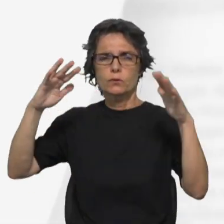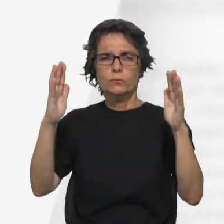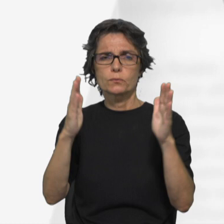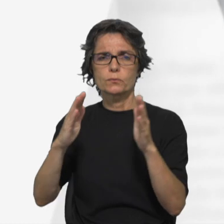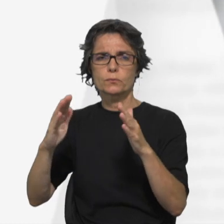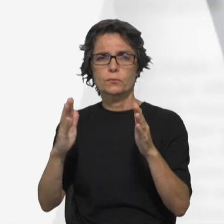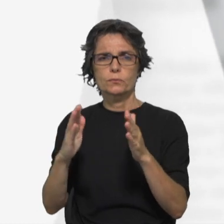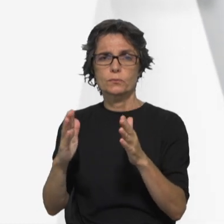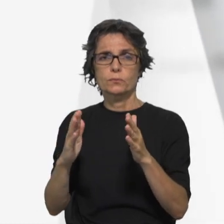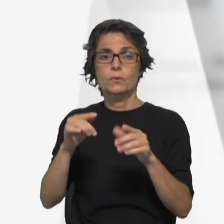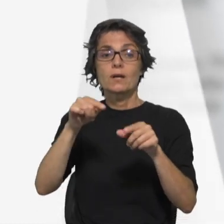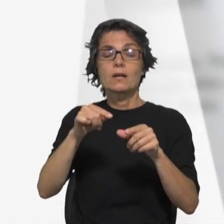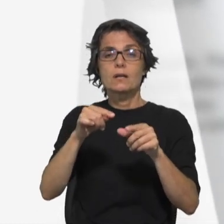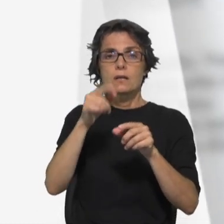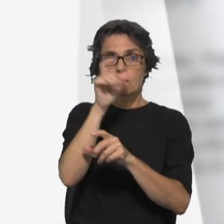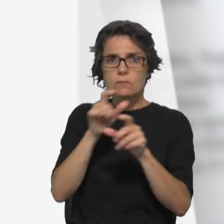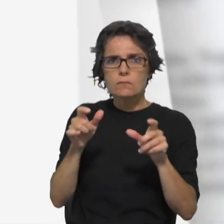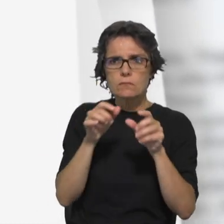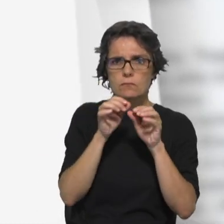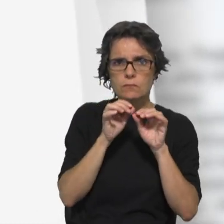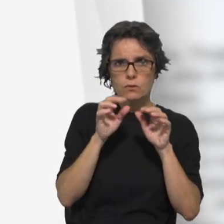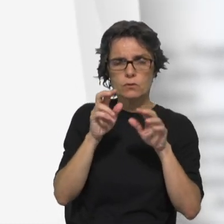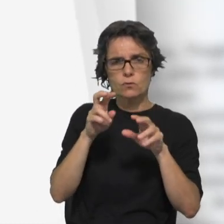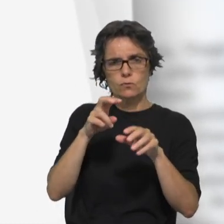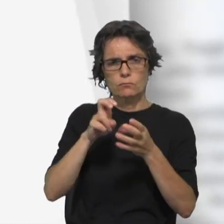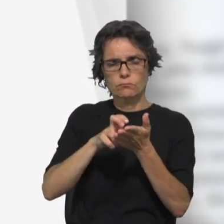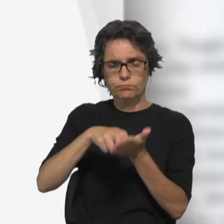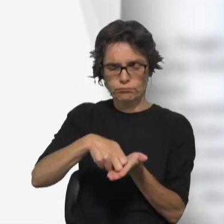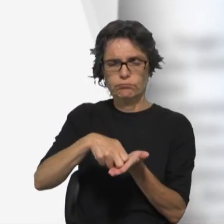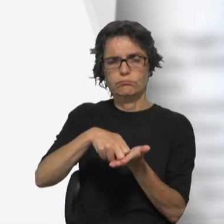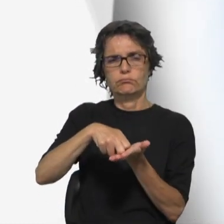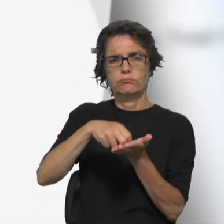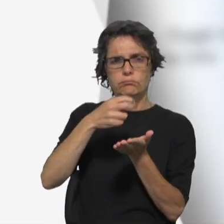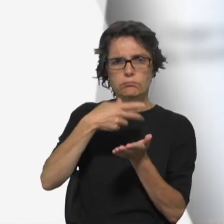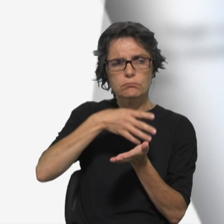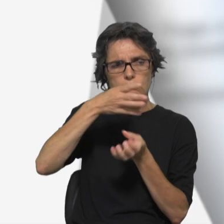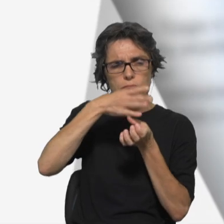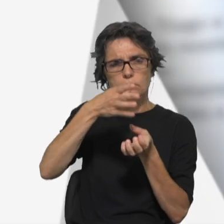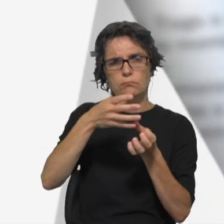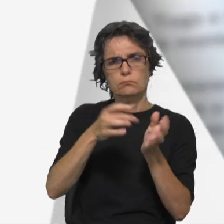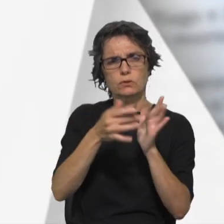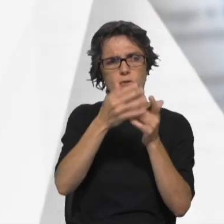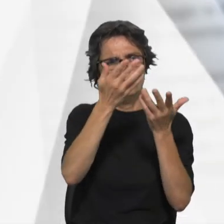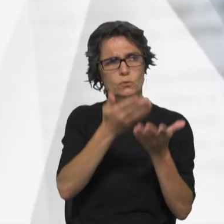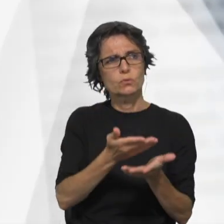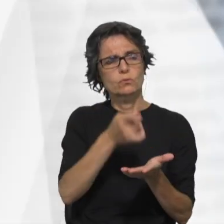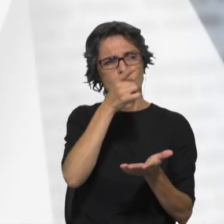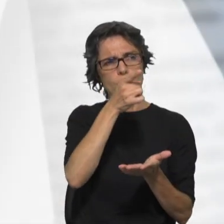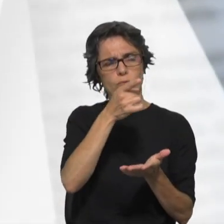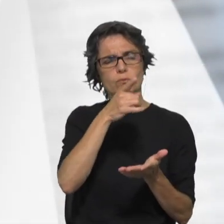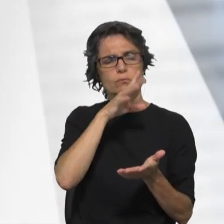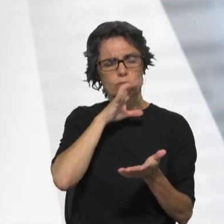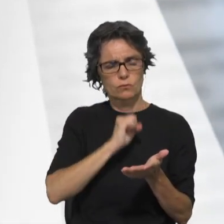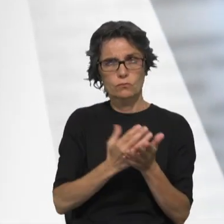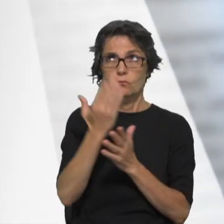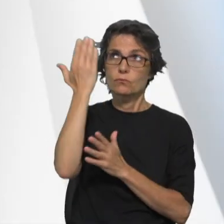Então, os que estavam no barco prostraram-se diante de Jesus e disseram-lhe, tu és verdadeiramente